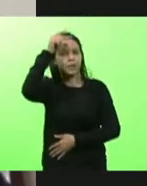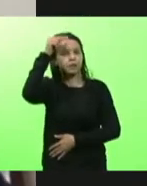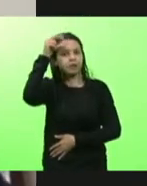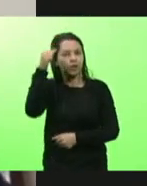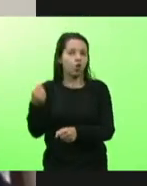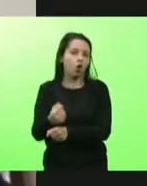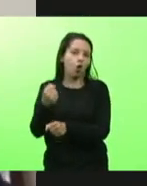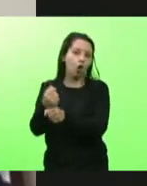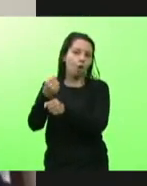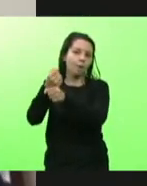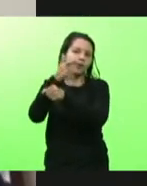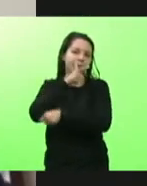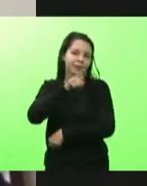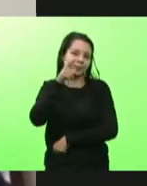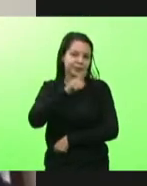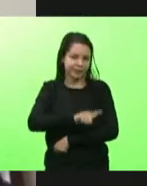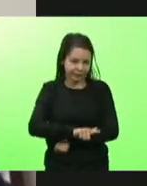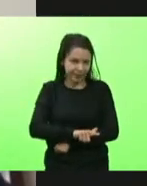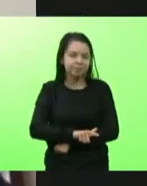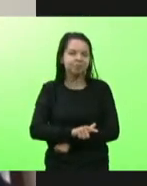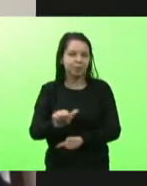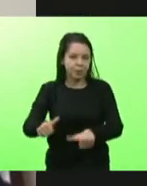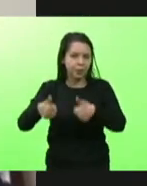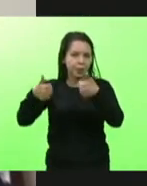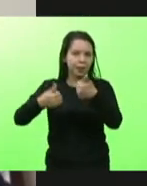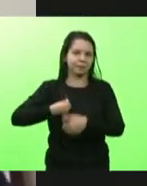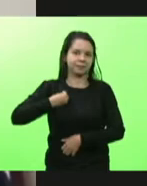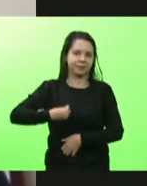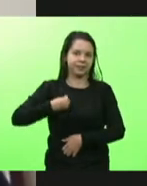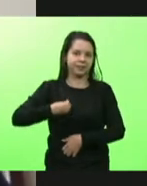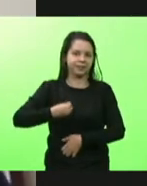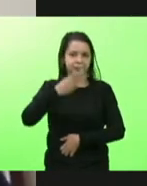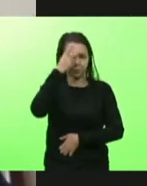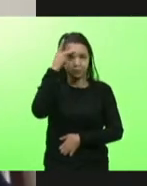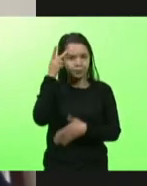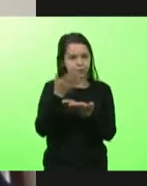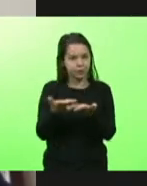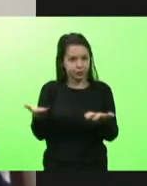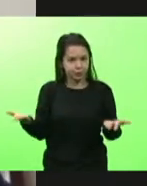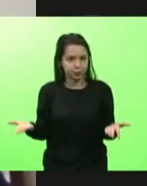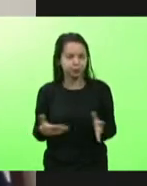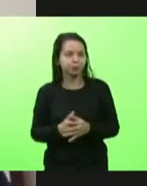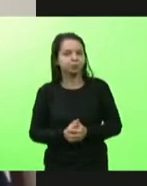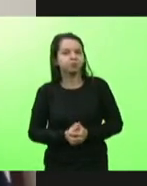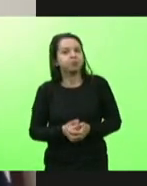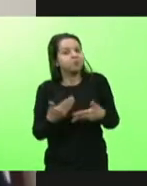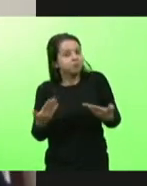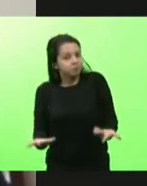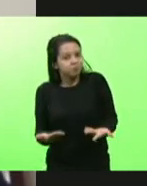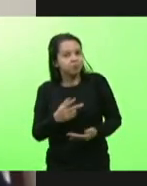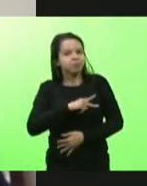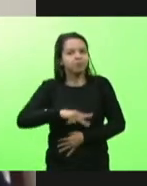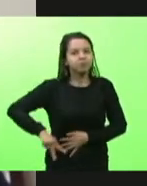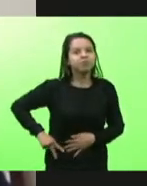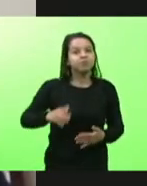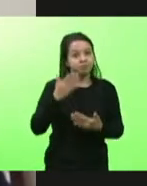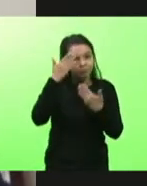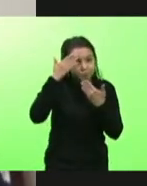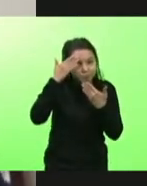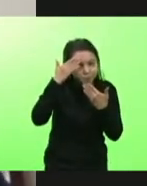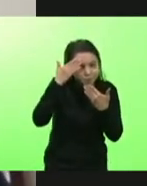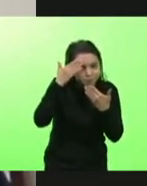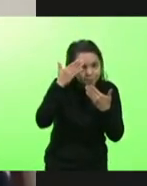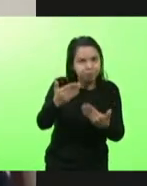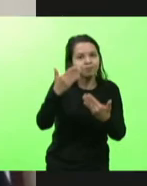que precisam ser executadas para melhorar a vida da nossa gente. Então, presidente, muito obrigado, muito obrigado mesmo, faço